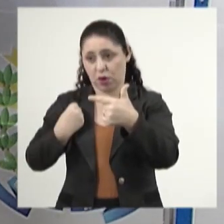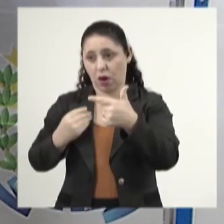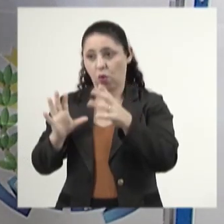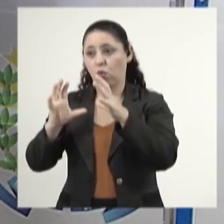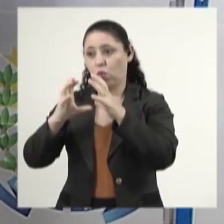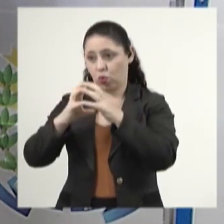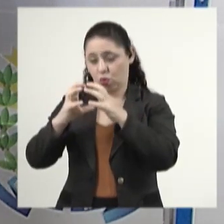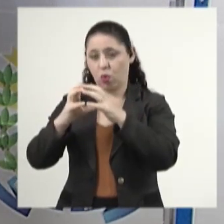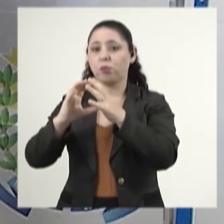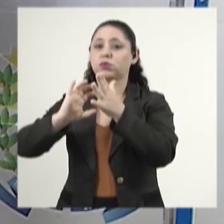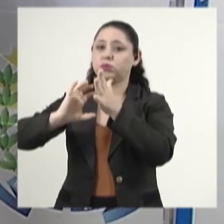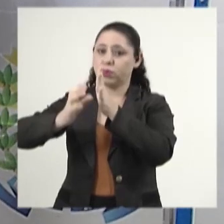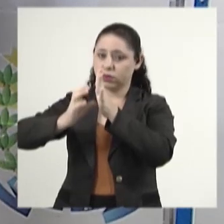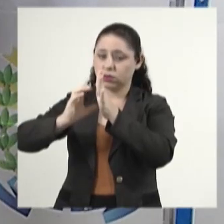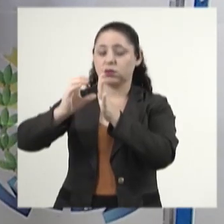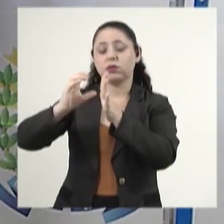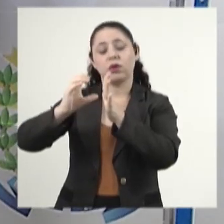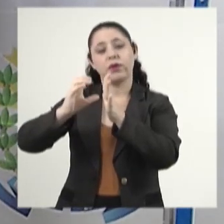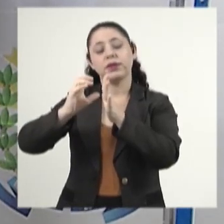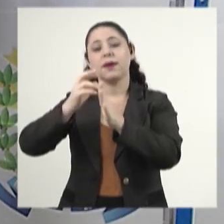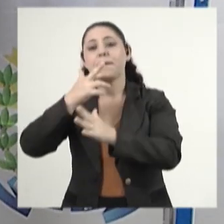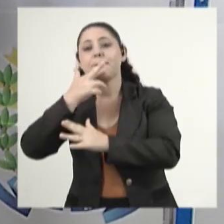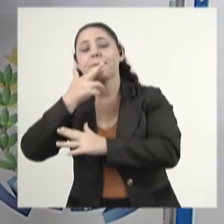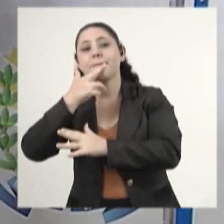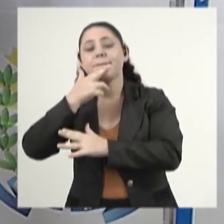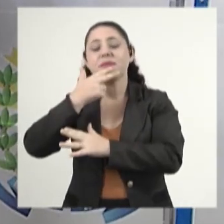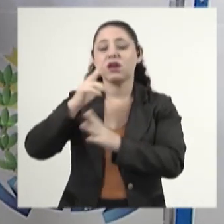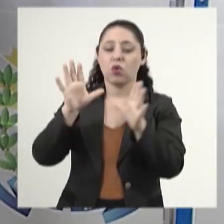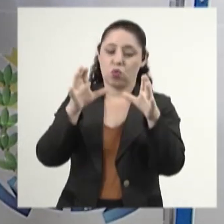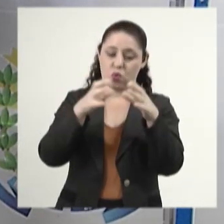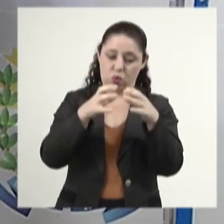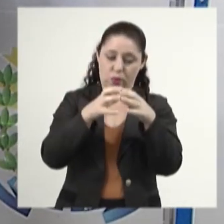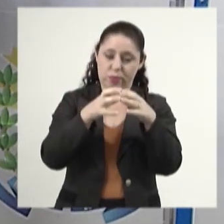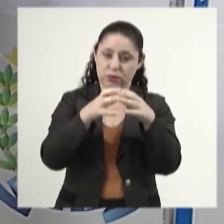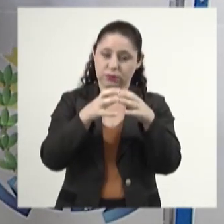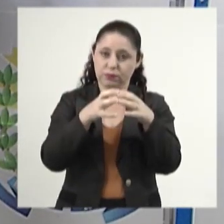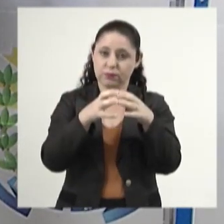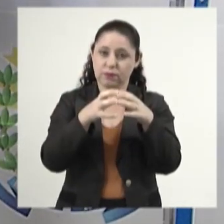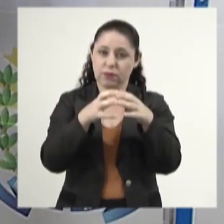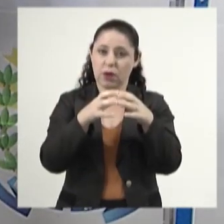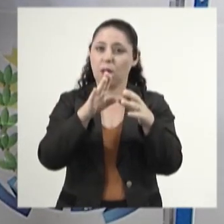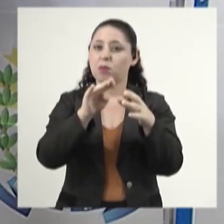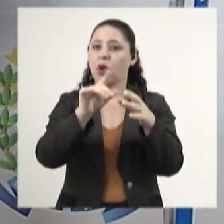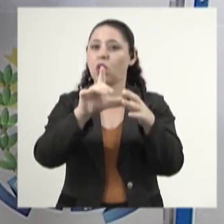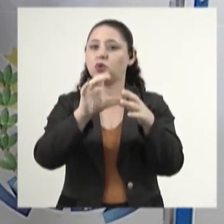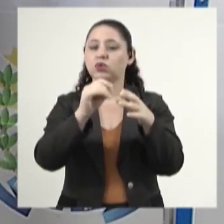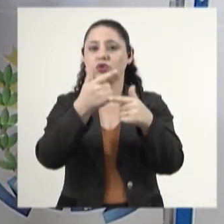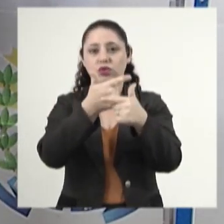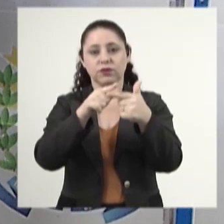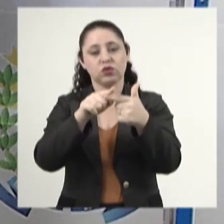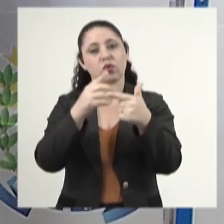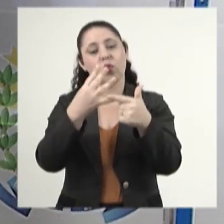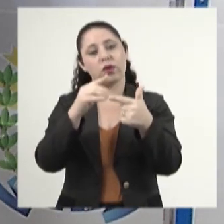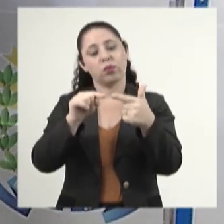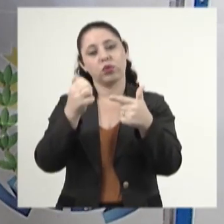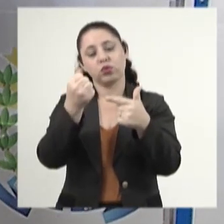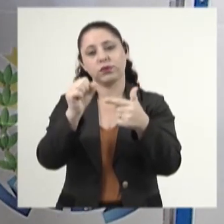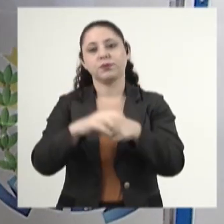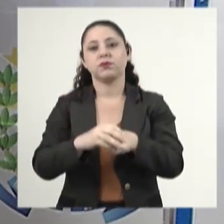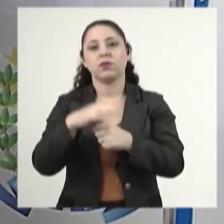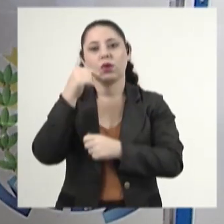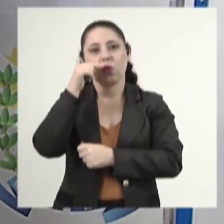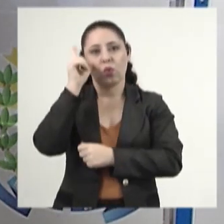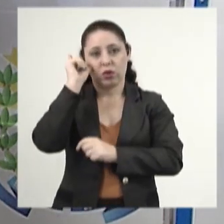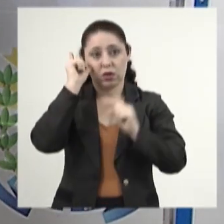uma bancada ou de um bloco partidário e dividimos por esse 4,8. Por exemplo,